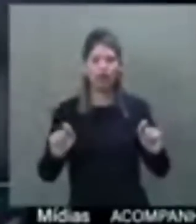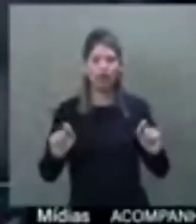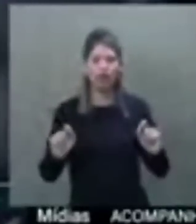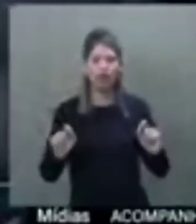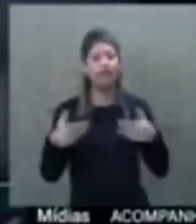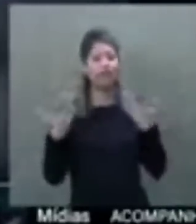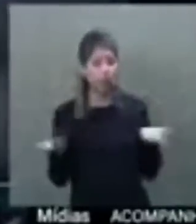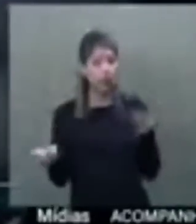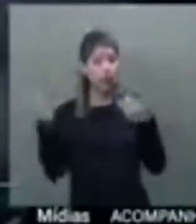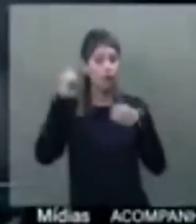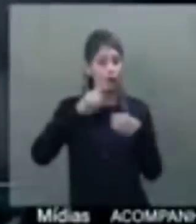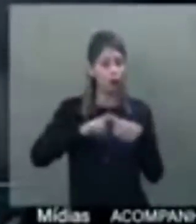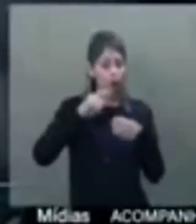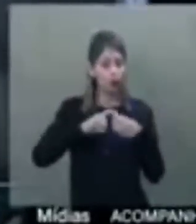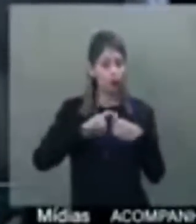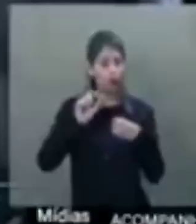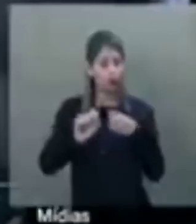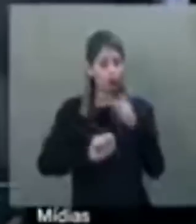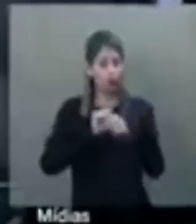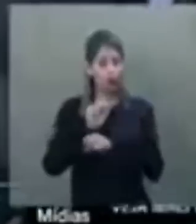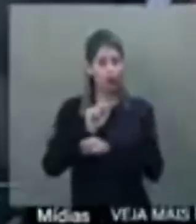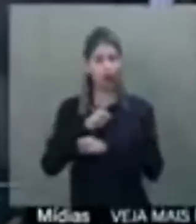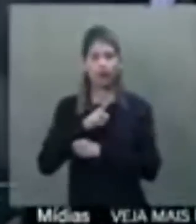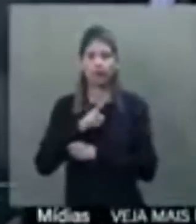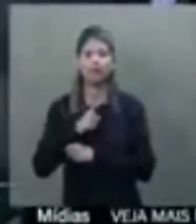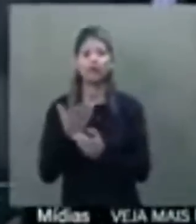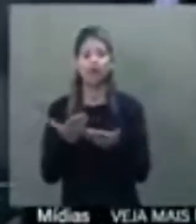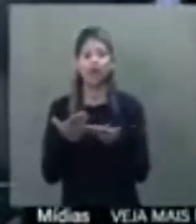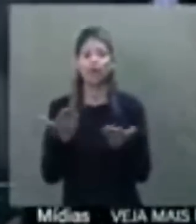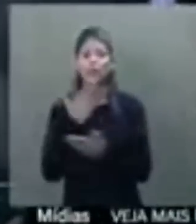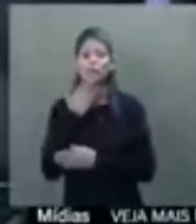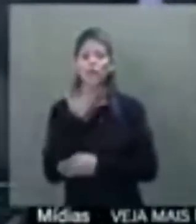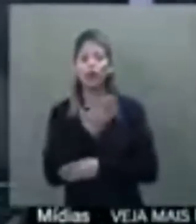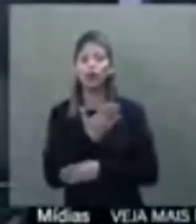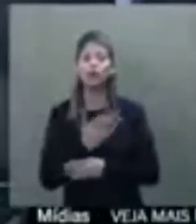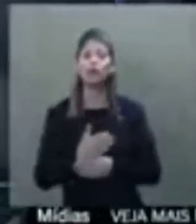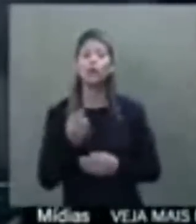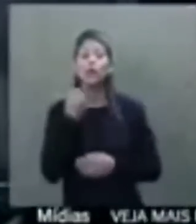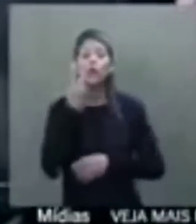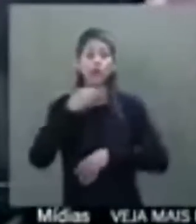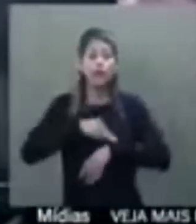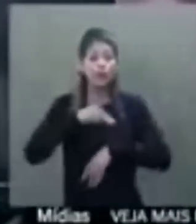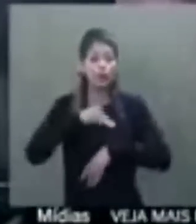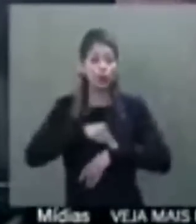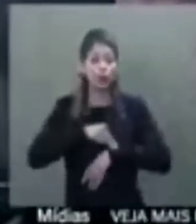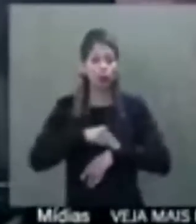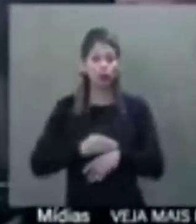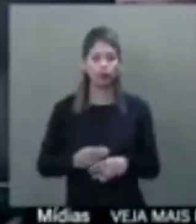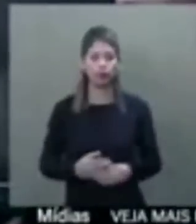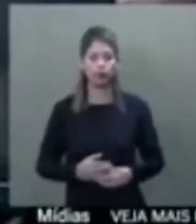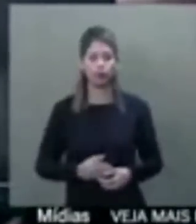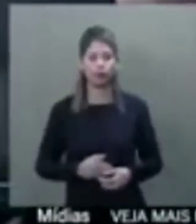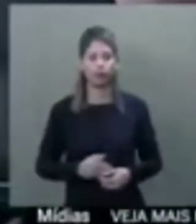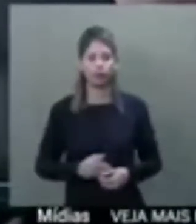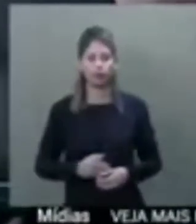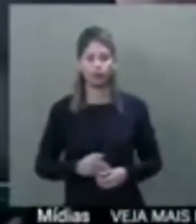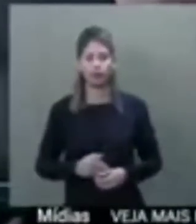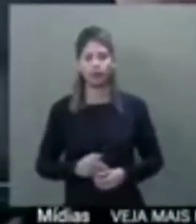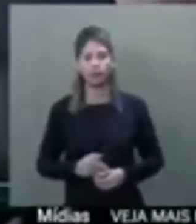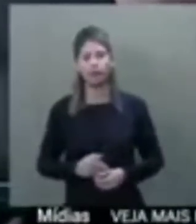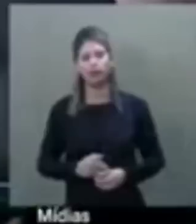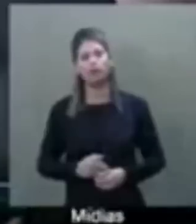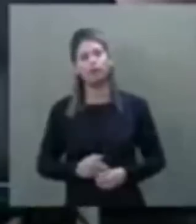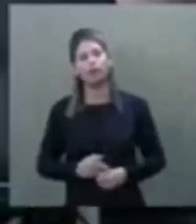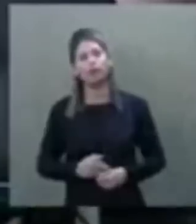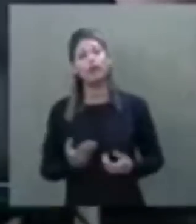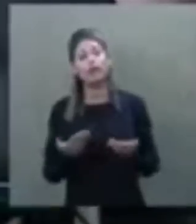Voltamos então aos pronunciamentos. Eu peço um minuto, que observem um prazo de um minuto, para as saudações devidas ao nosso